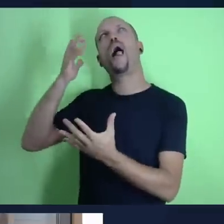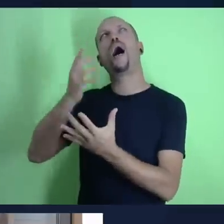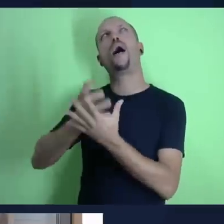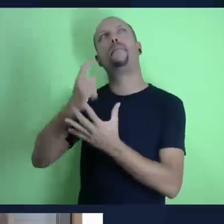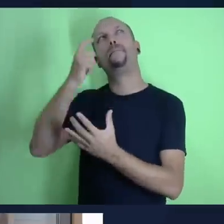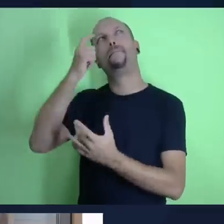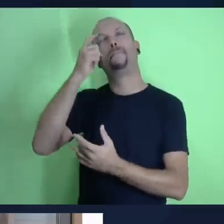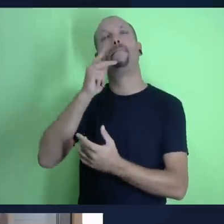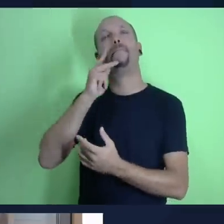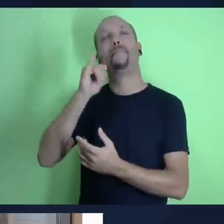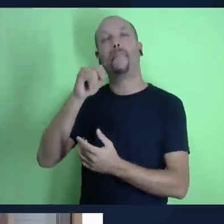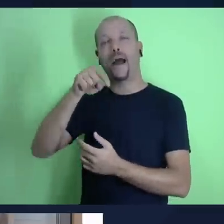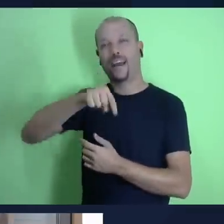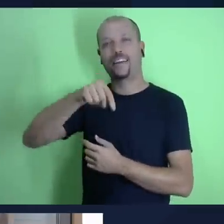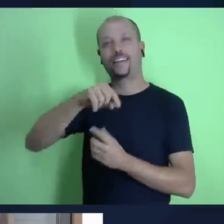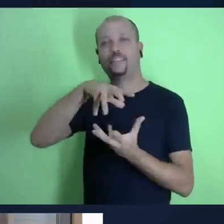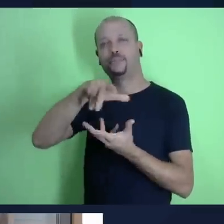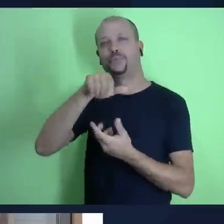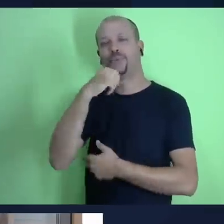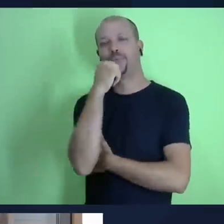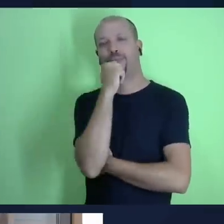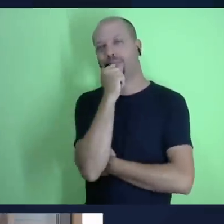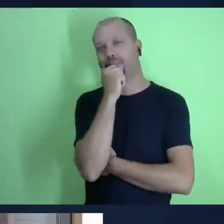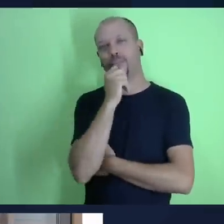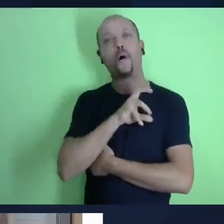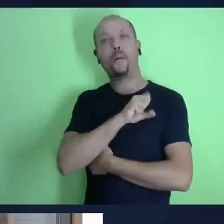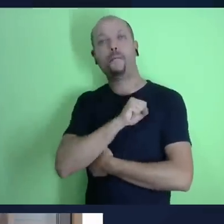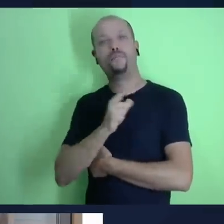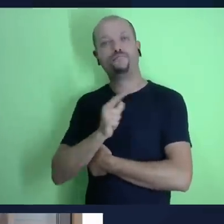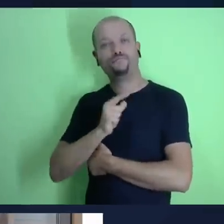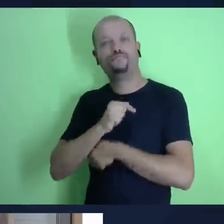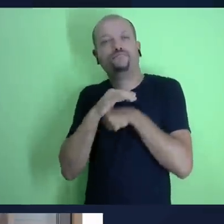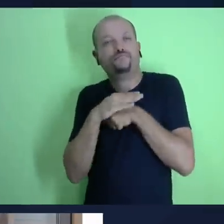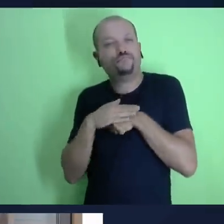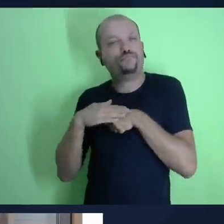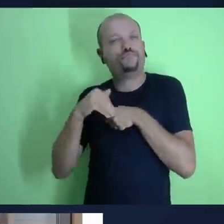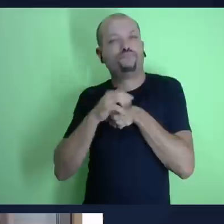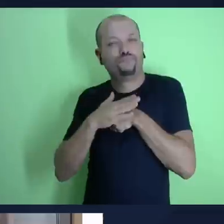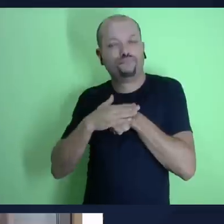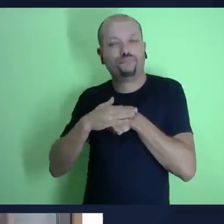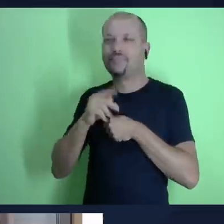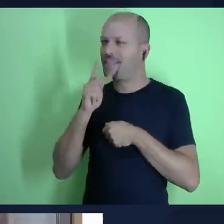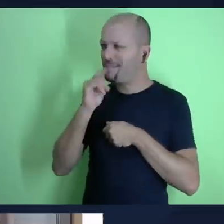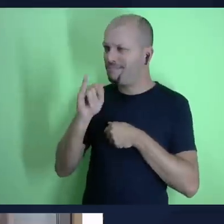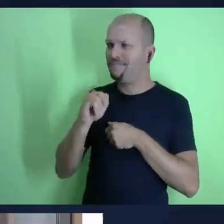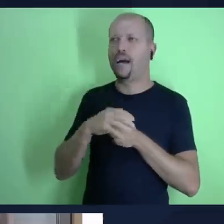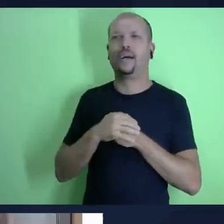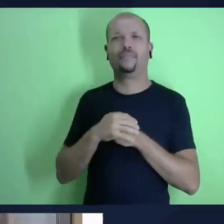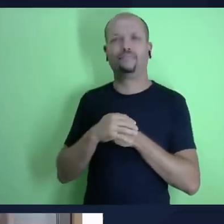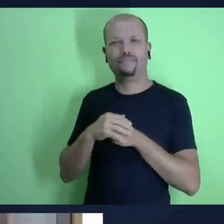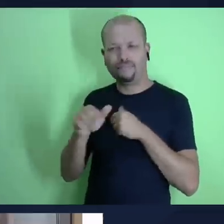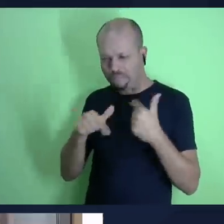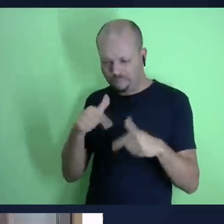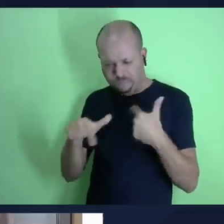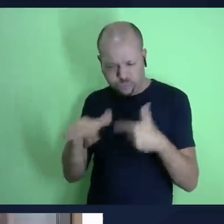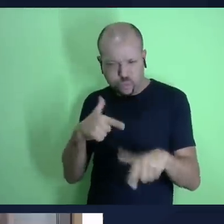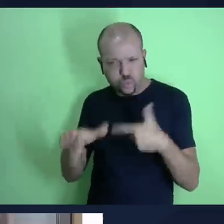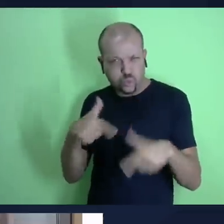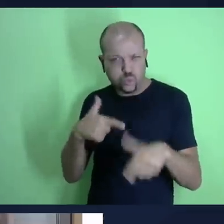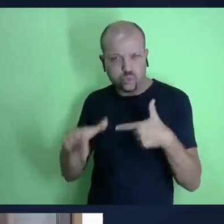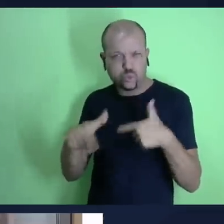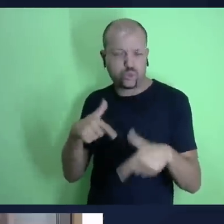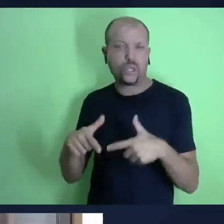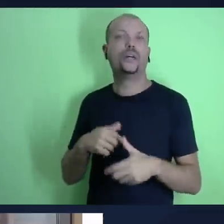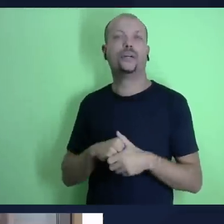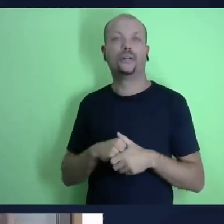prover as as coisas para nossa família na verdade nós éramos em dez pessoas na nossa família e meu